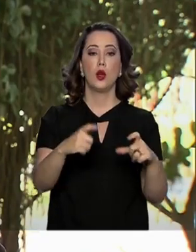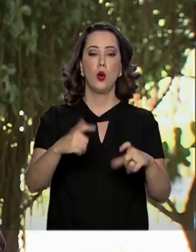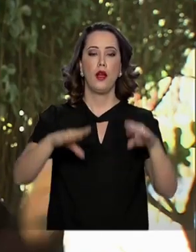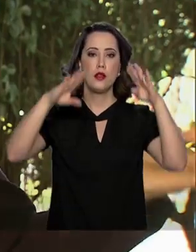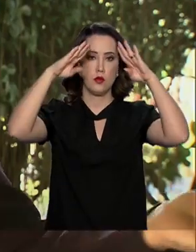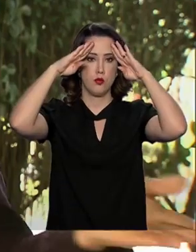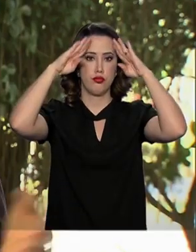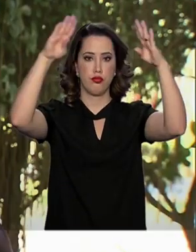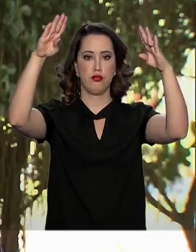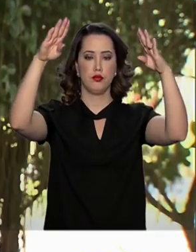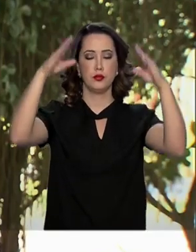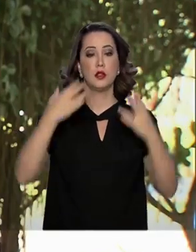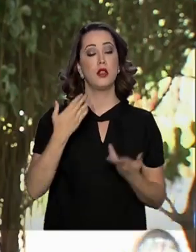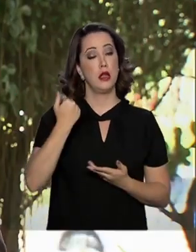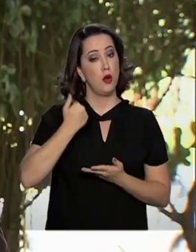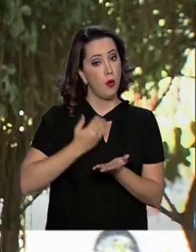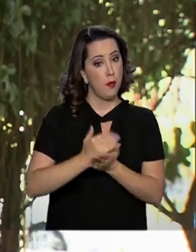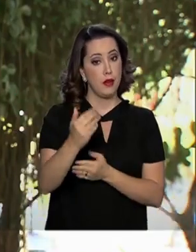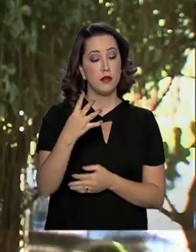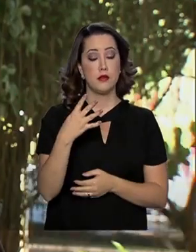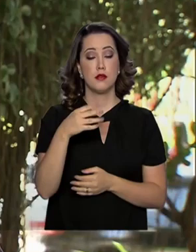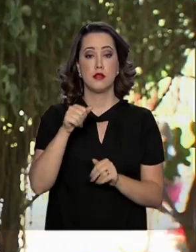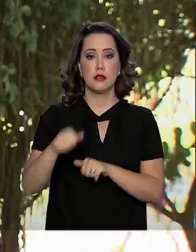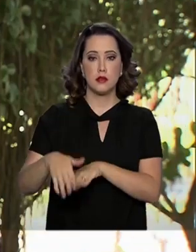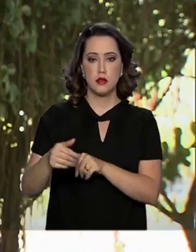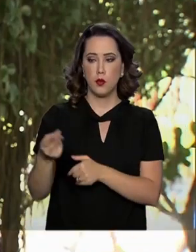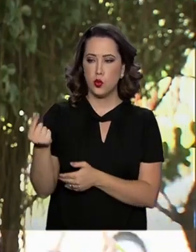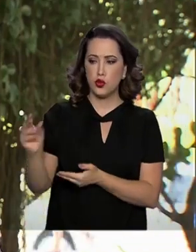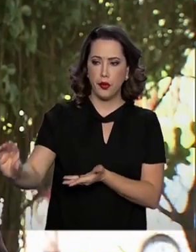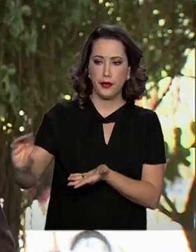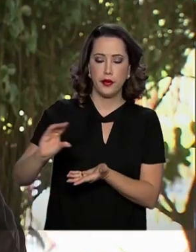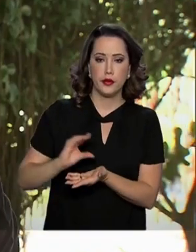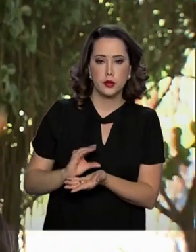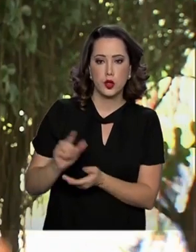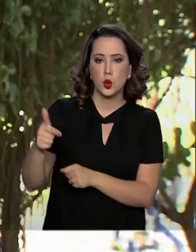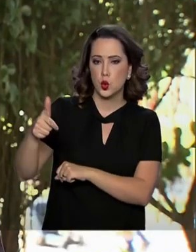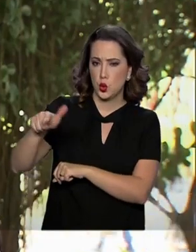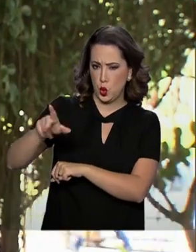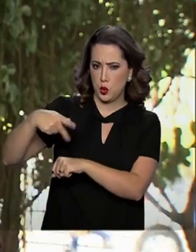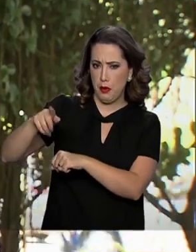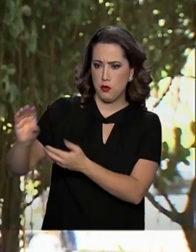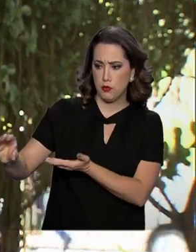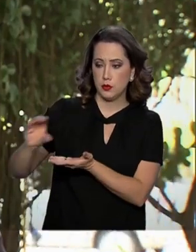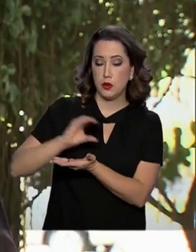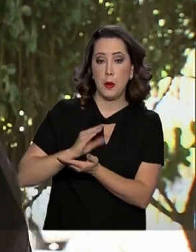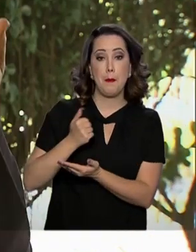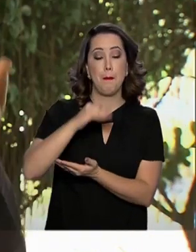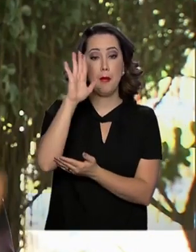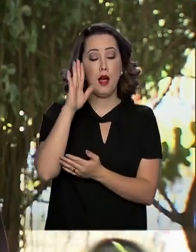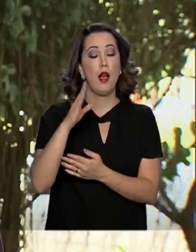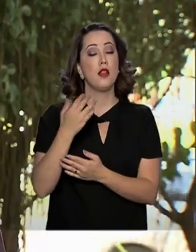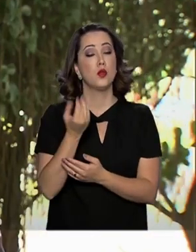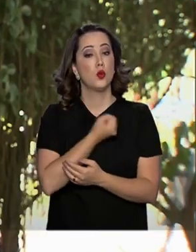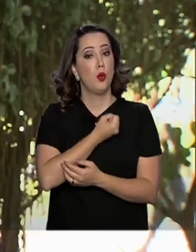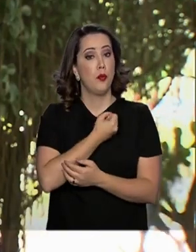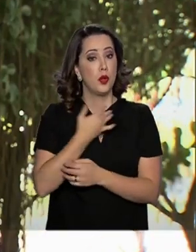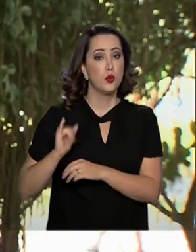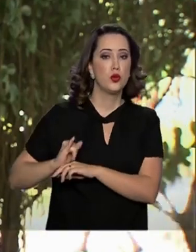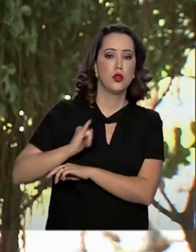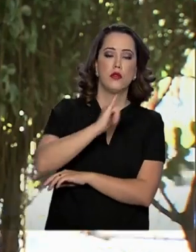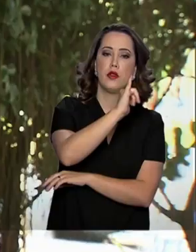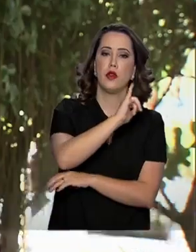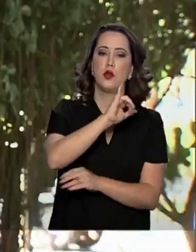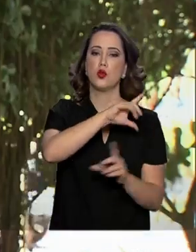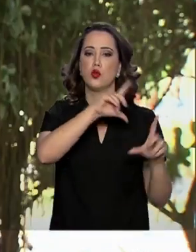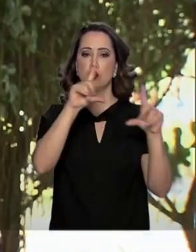espera que já a partir de setembro, com a entrada de capital estrangeiro e maior oferta de voos, haja queda no preço das